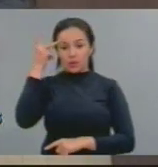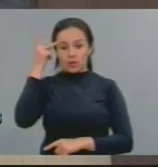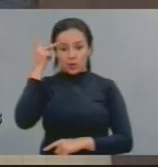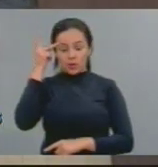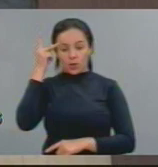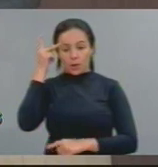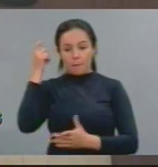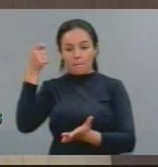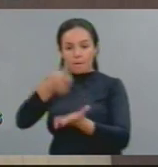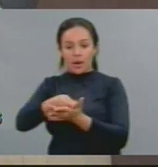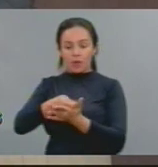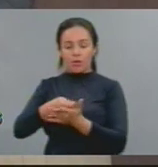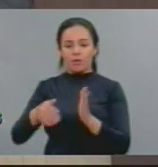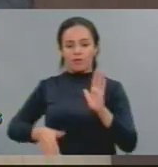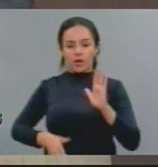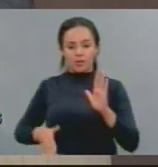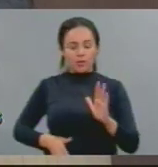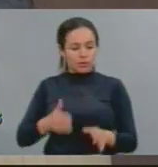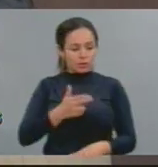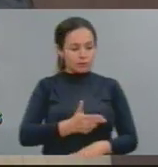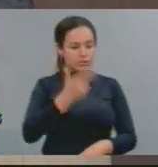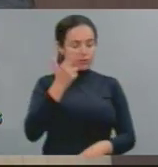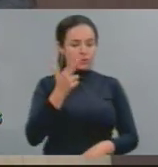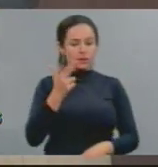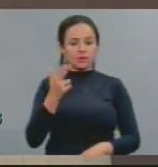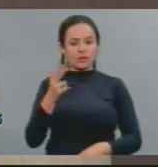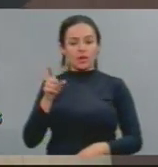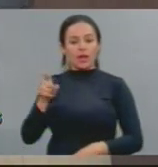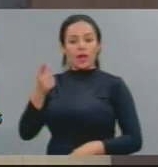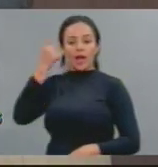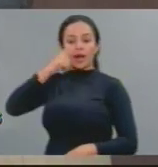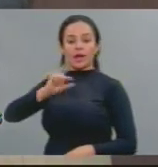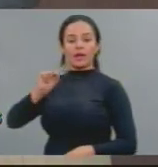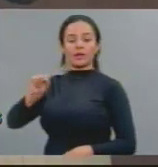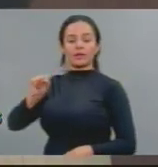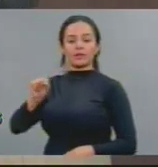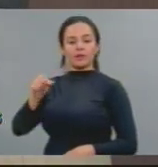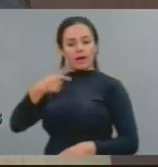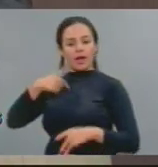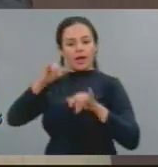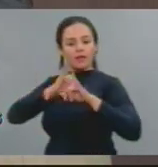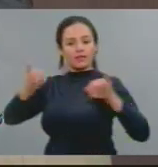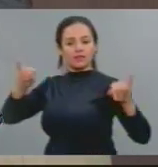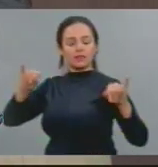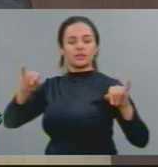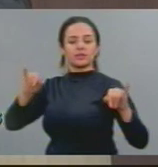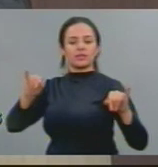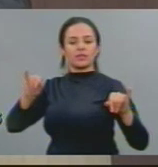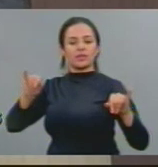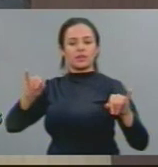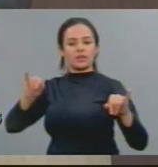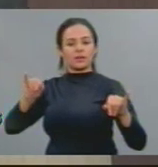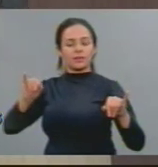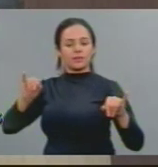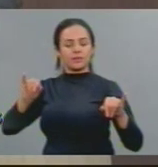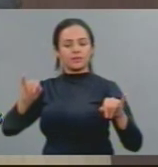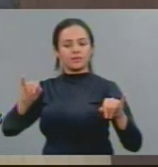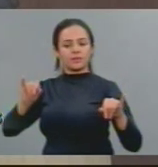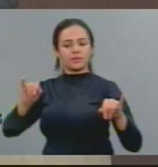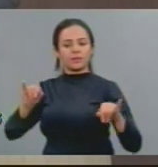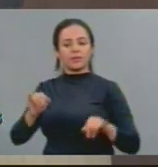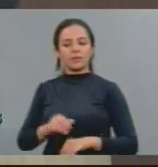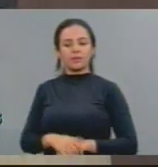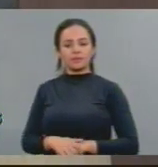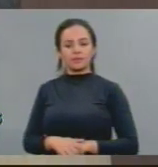pistoleiros e que mataram o Zé Maria do Tomé, eles saibam qual é qual é